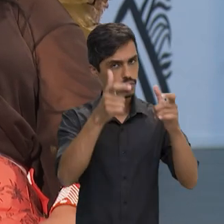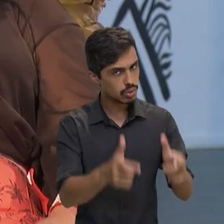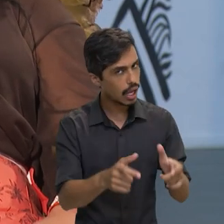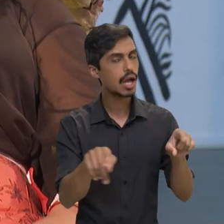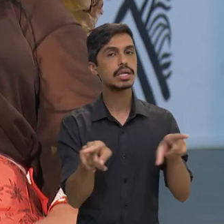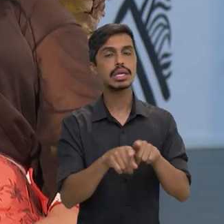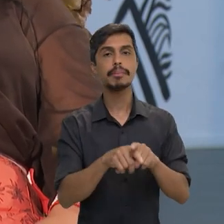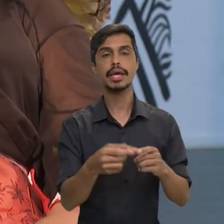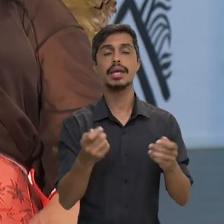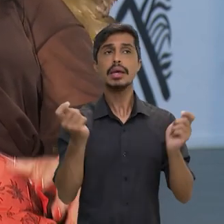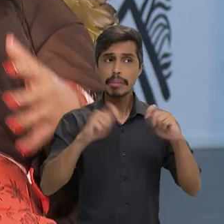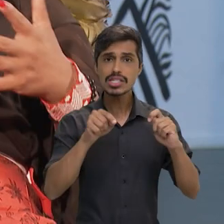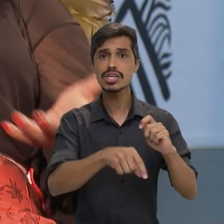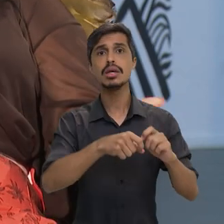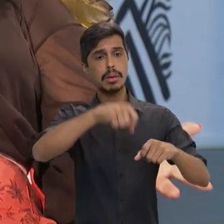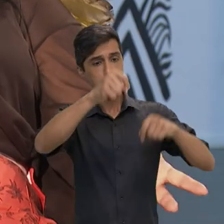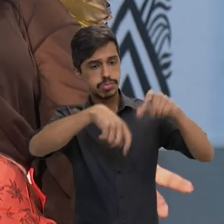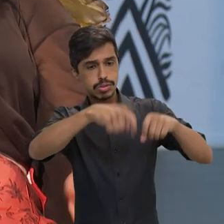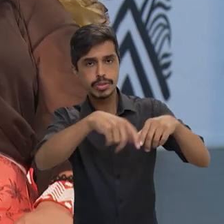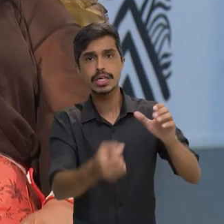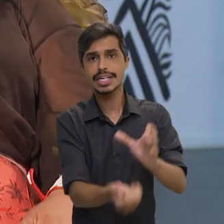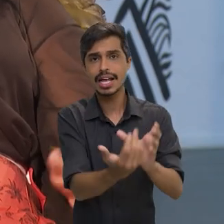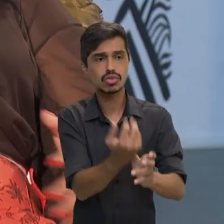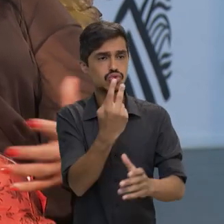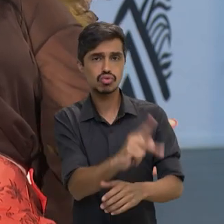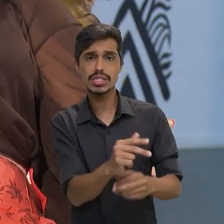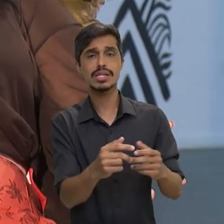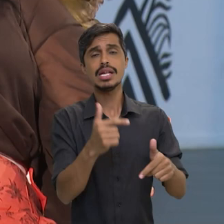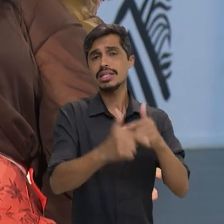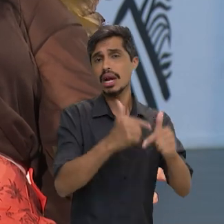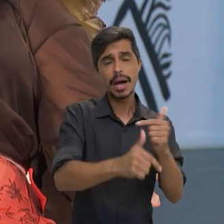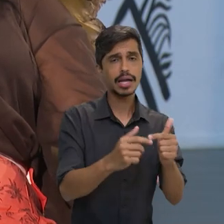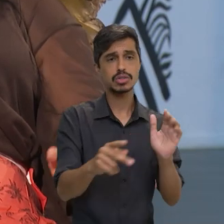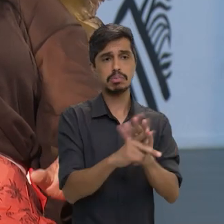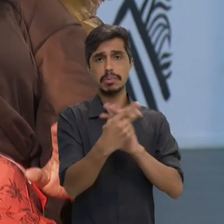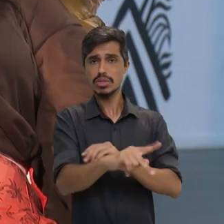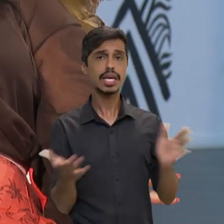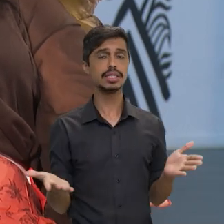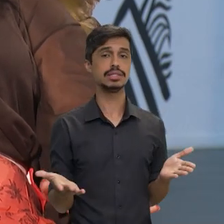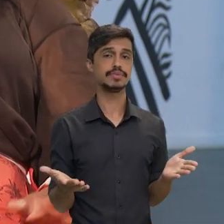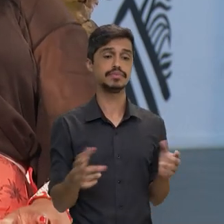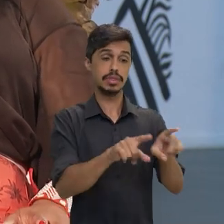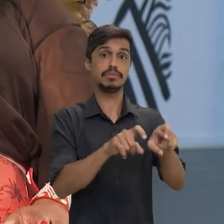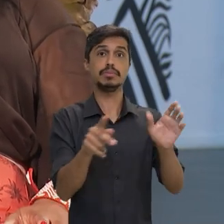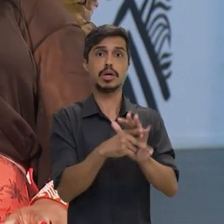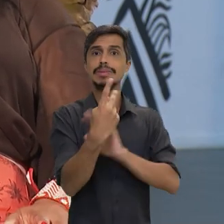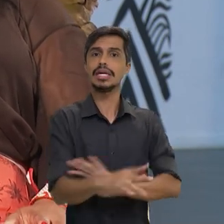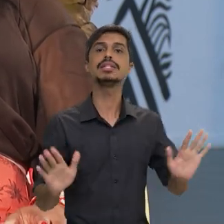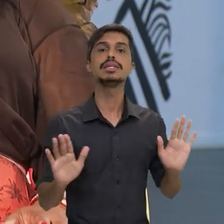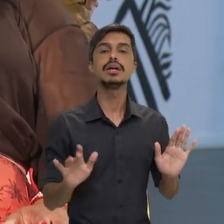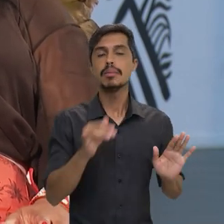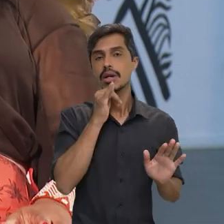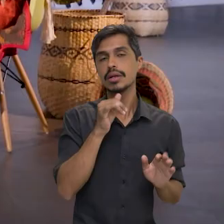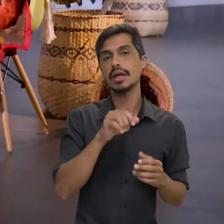territórios e para produzir também ali suas, né? Assim, exercer suas atividades produtivas. Então, lá